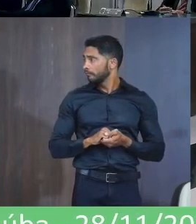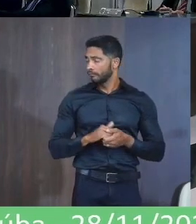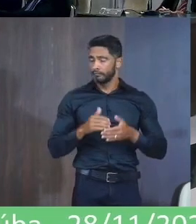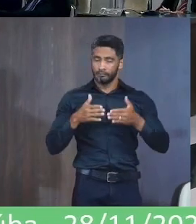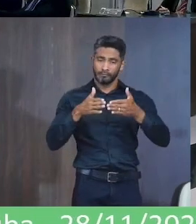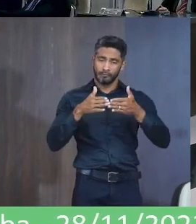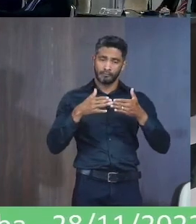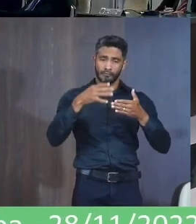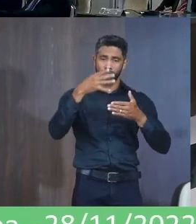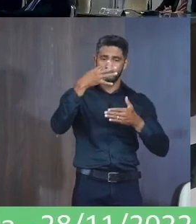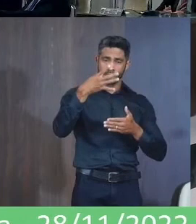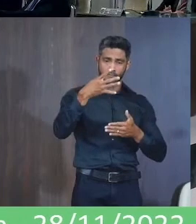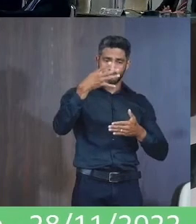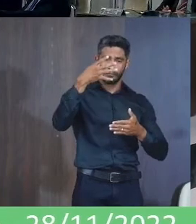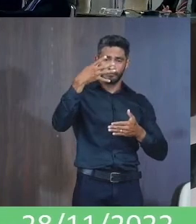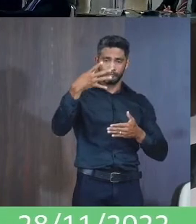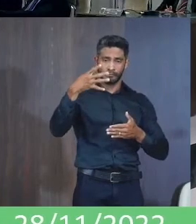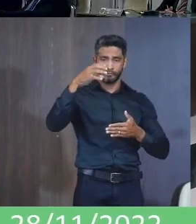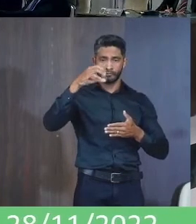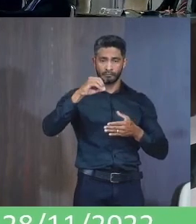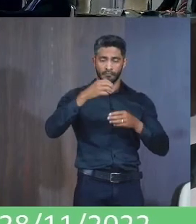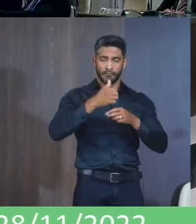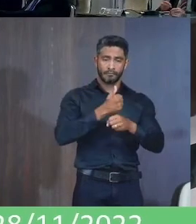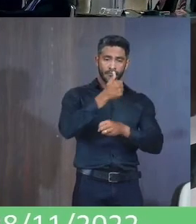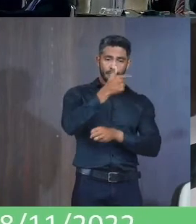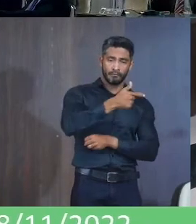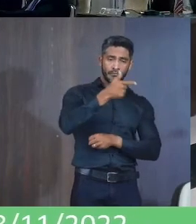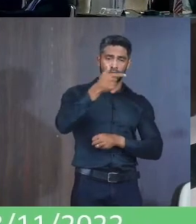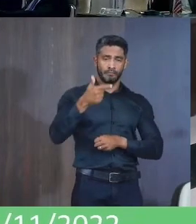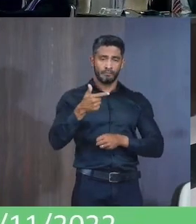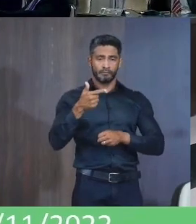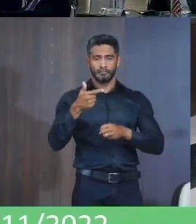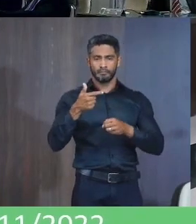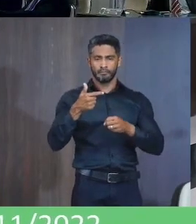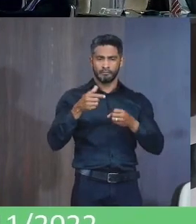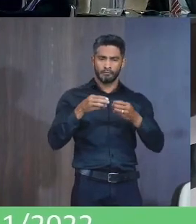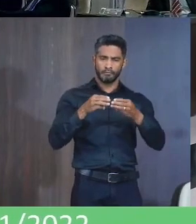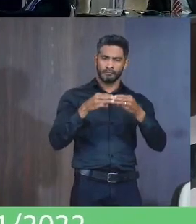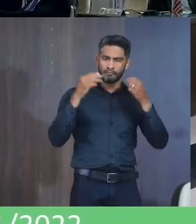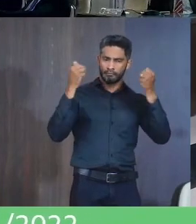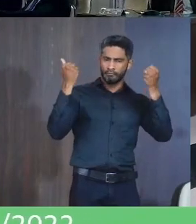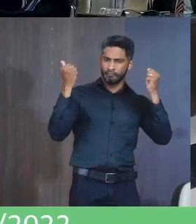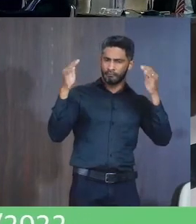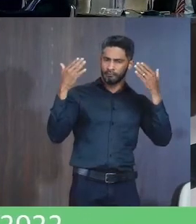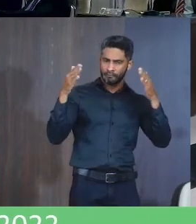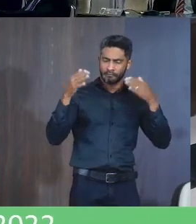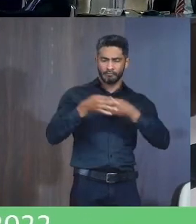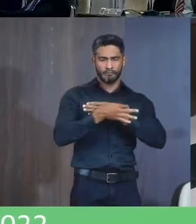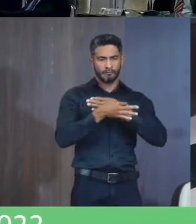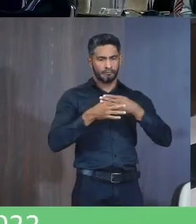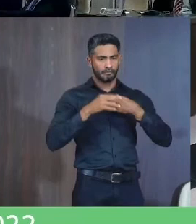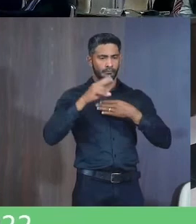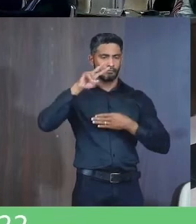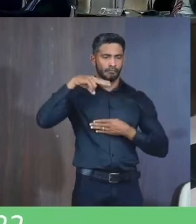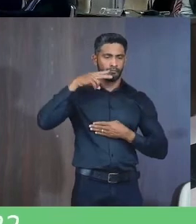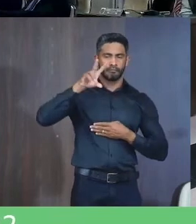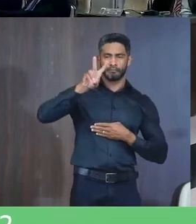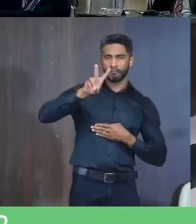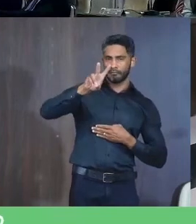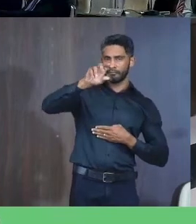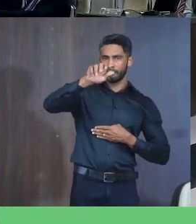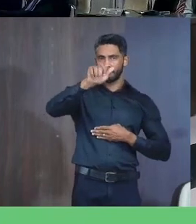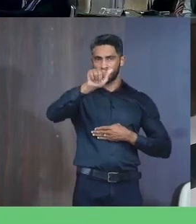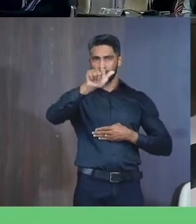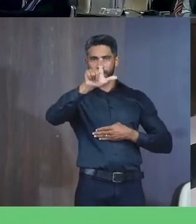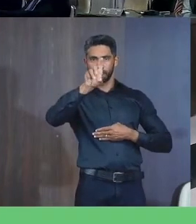Requerimento 440 2022 Voto de aplausos Autoria Vereador Valdeir Do Santo Silva